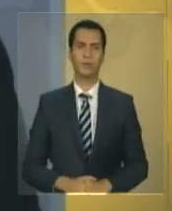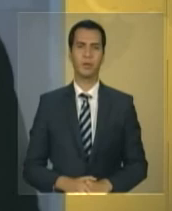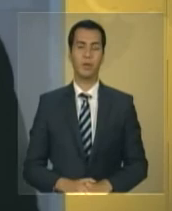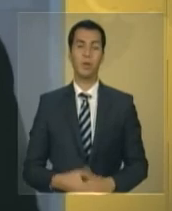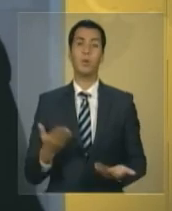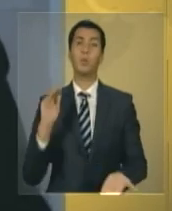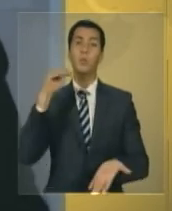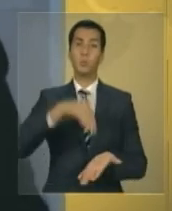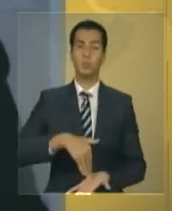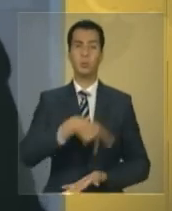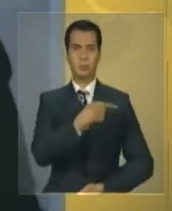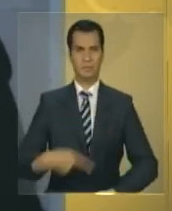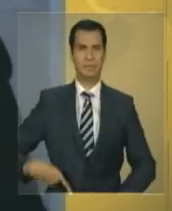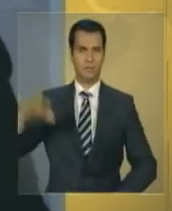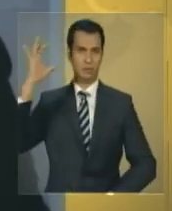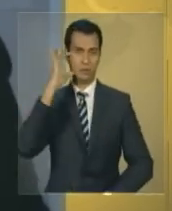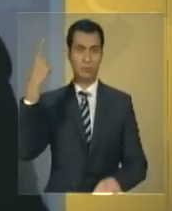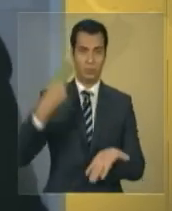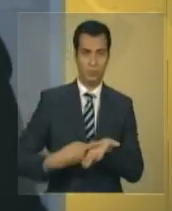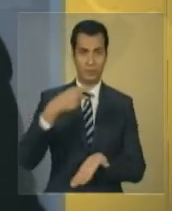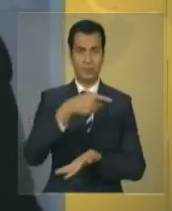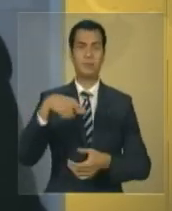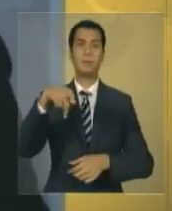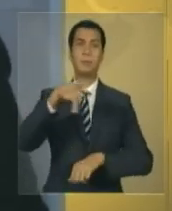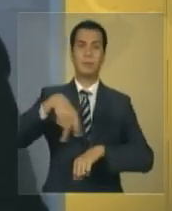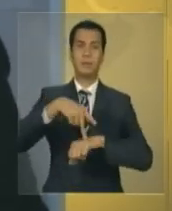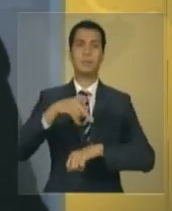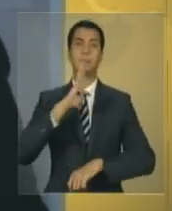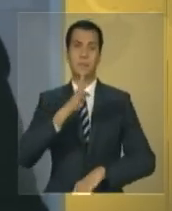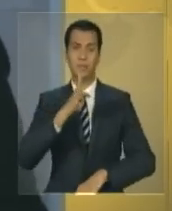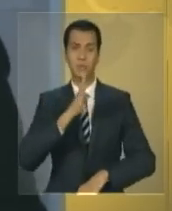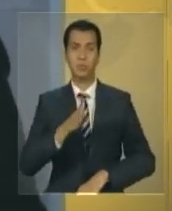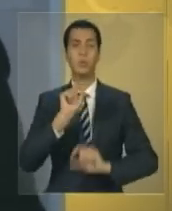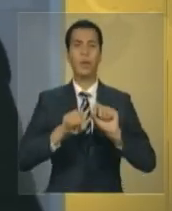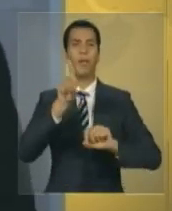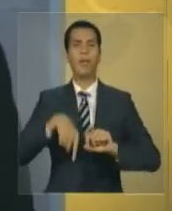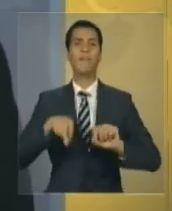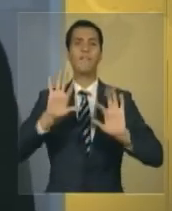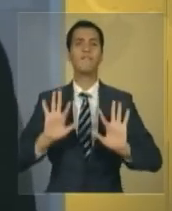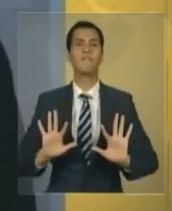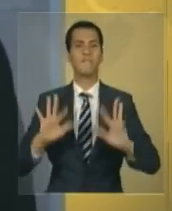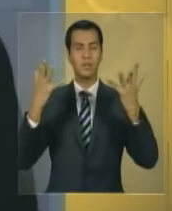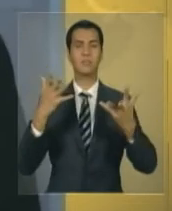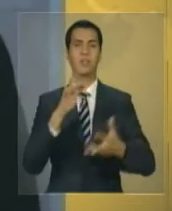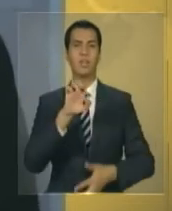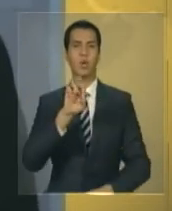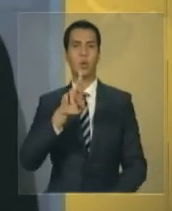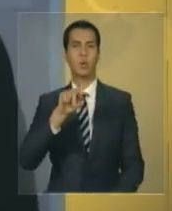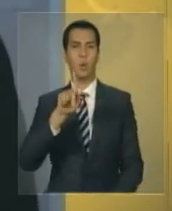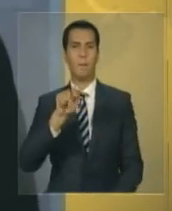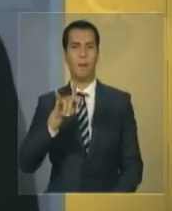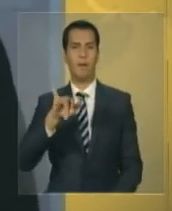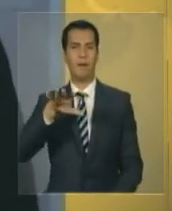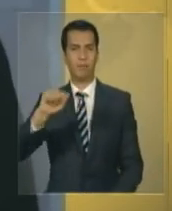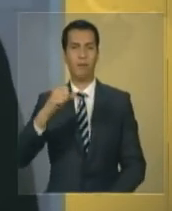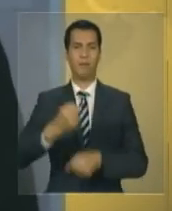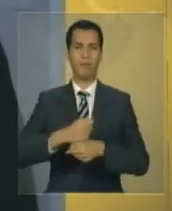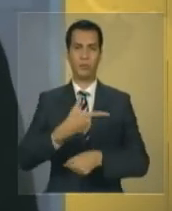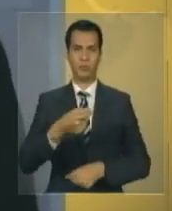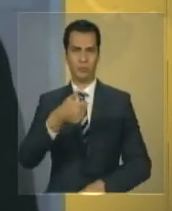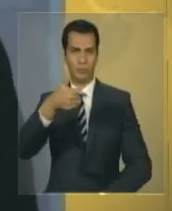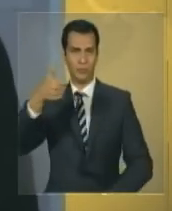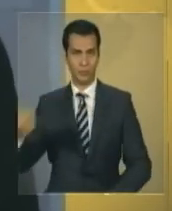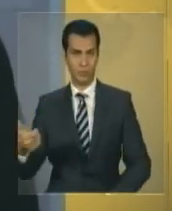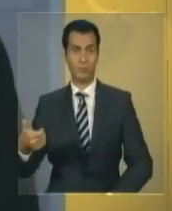presidenta Dilma Rousseff em Bruxelas é a abertura do Festival Europália Brasil 2011. Ainda nesta noite, a presidenta